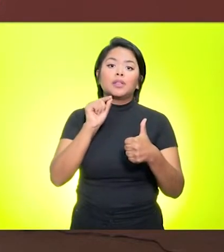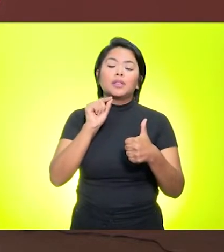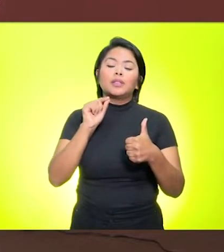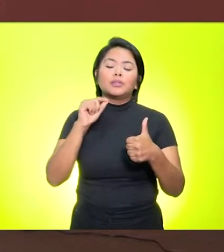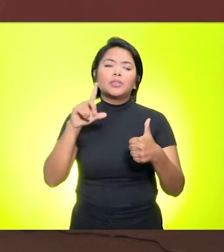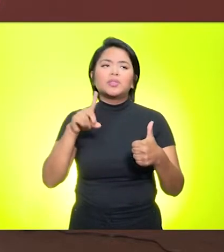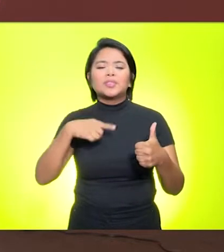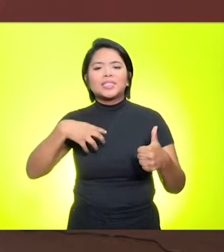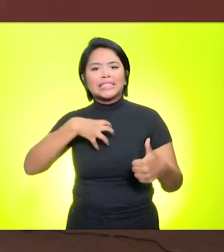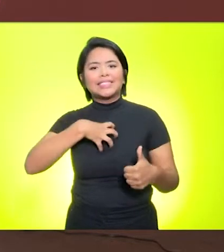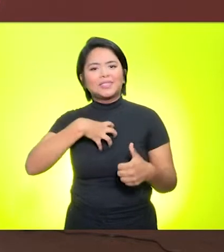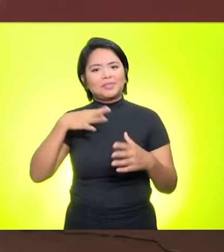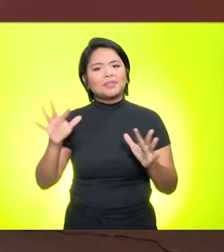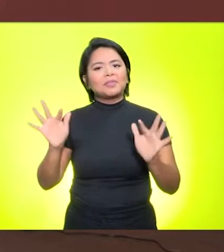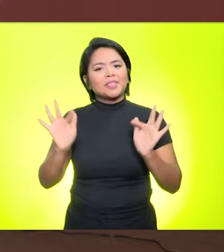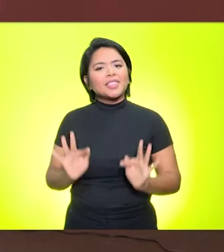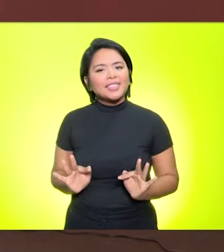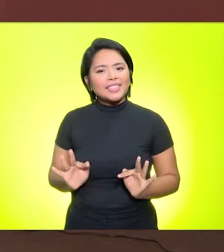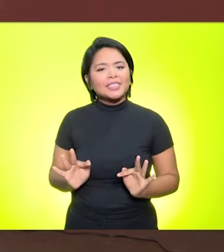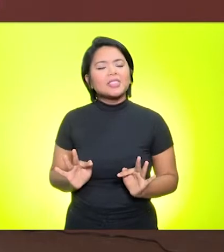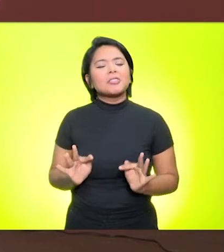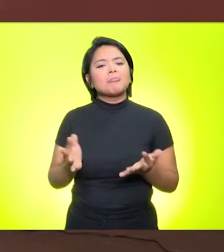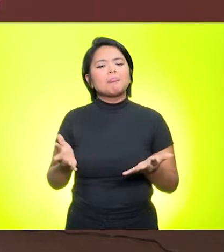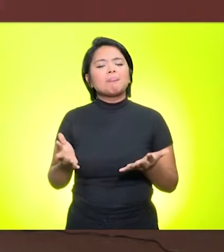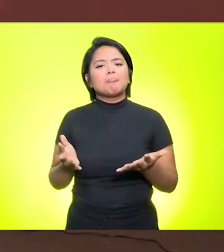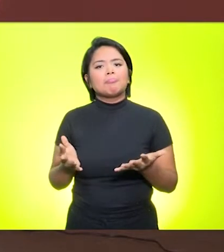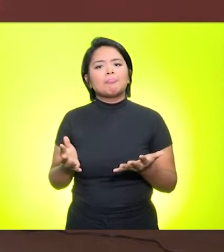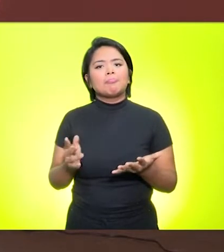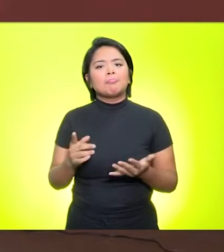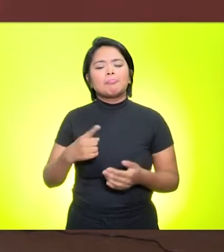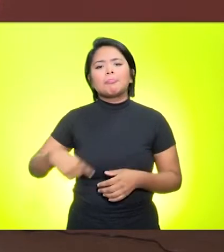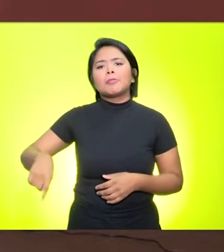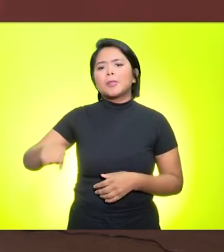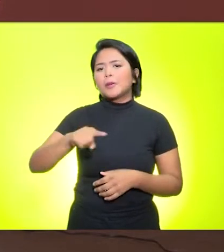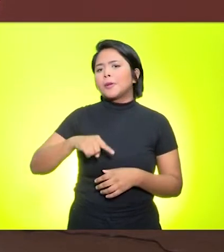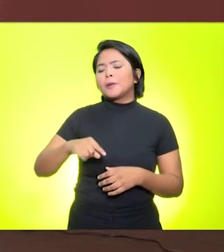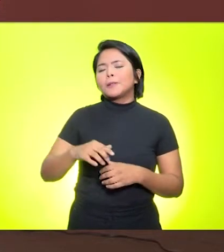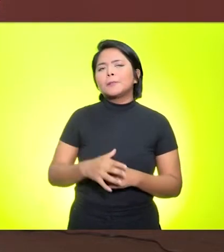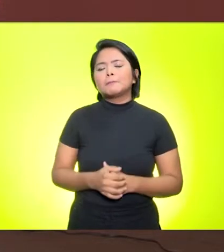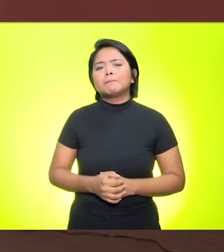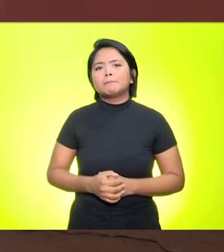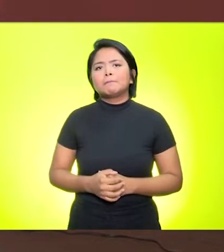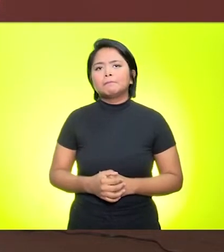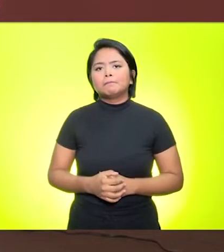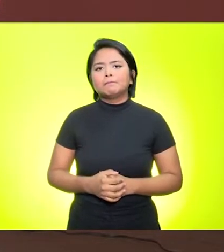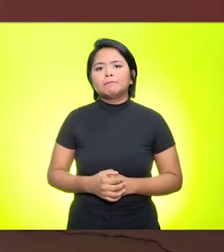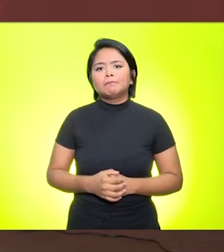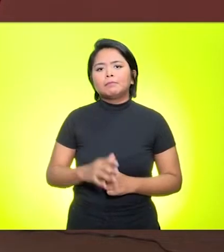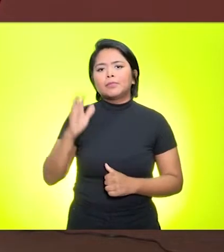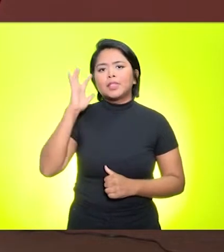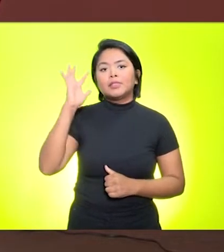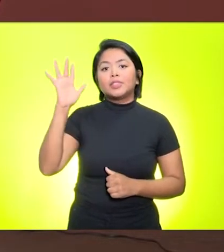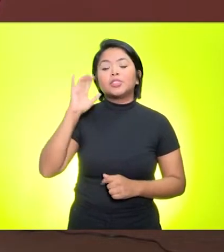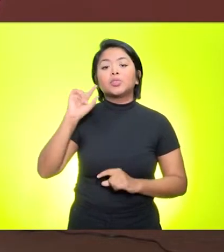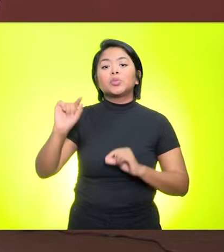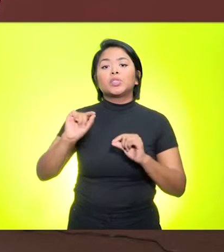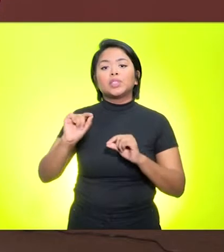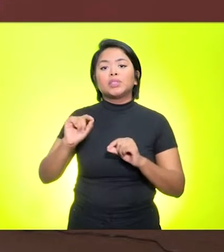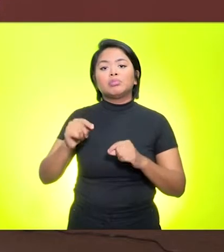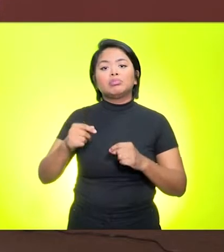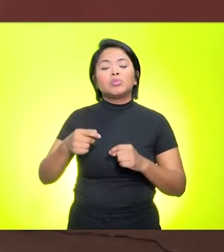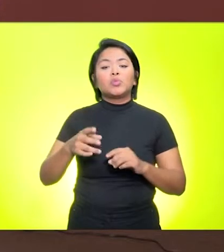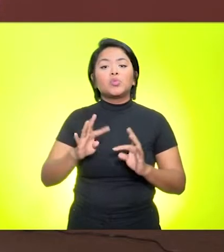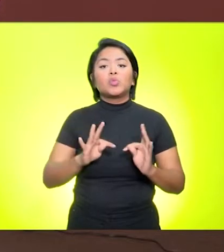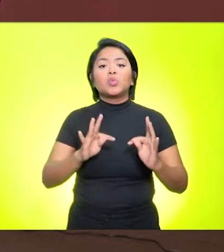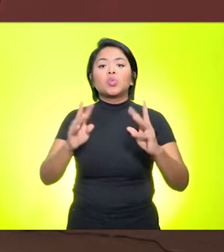felizes em relação a isso, é que nós visualizamos que precisamos todos cuidar de todos. Acho